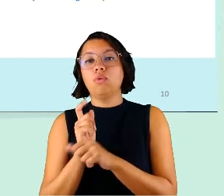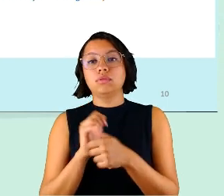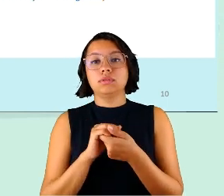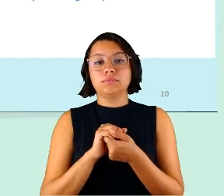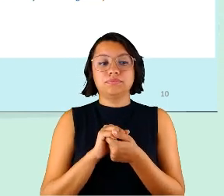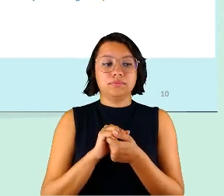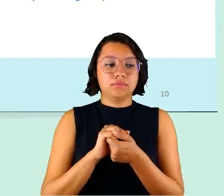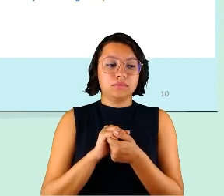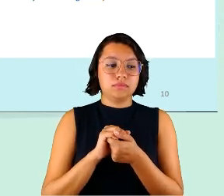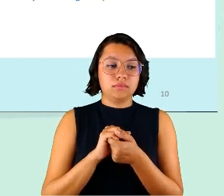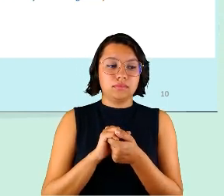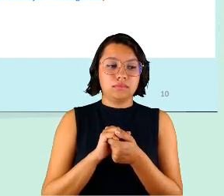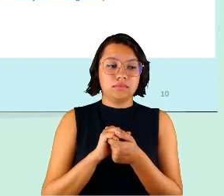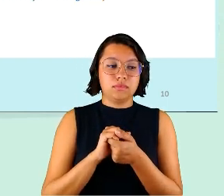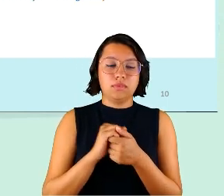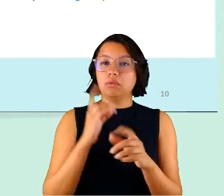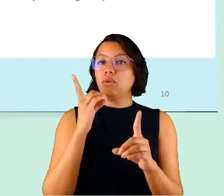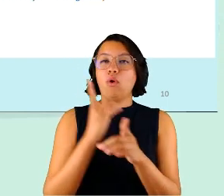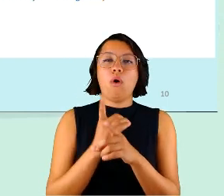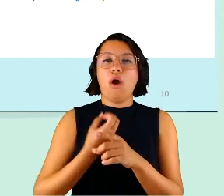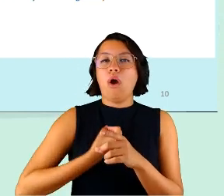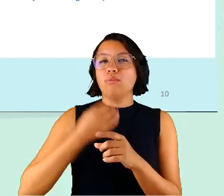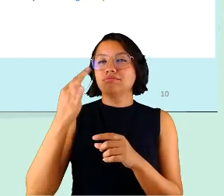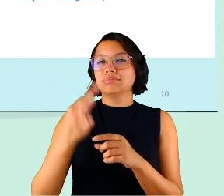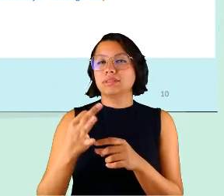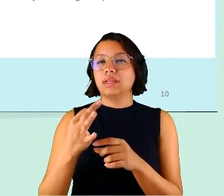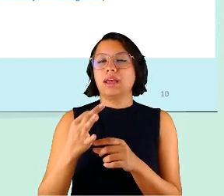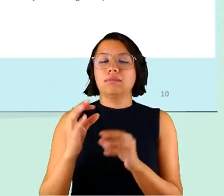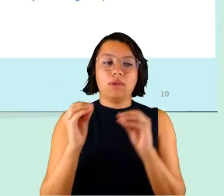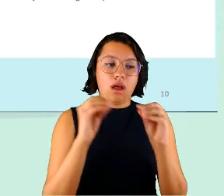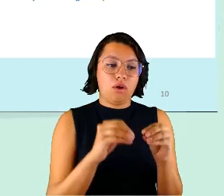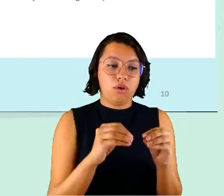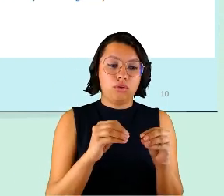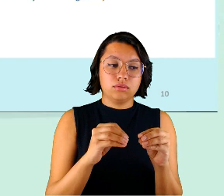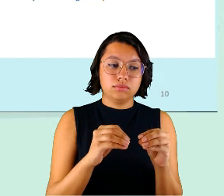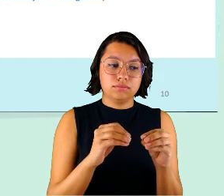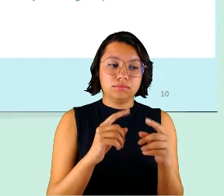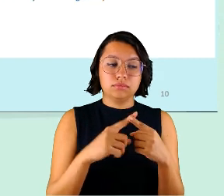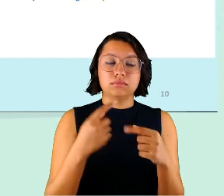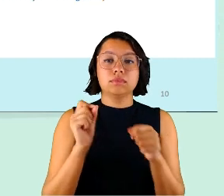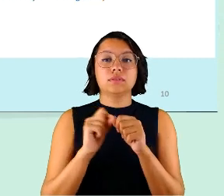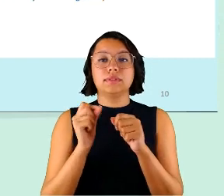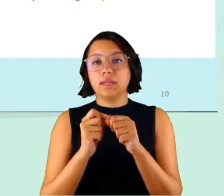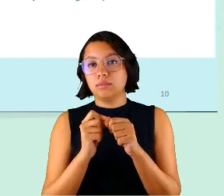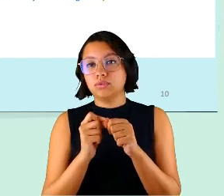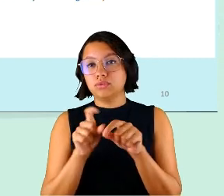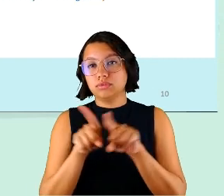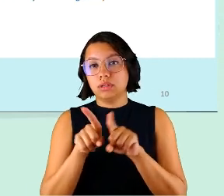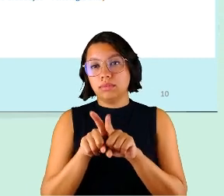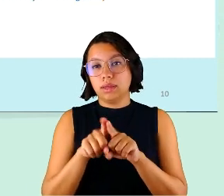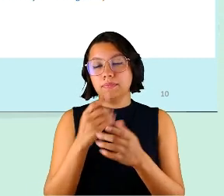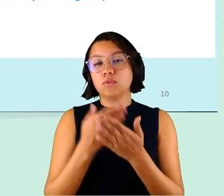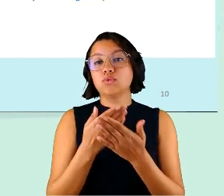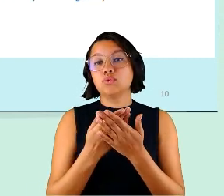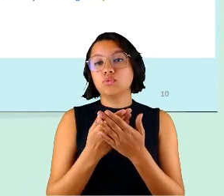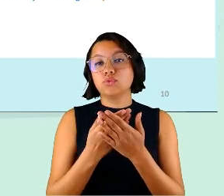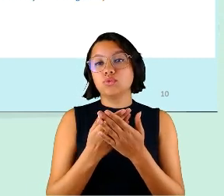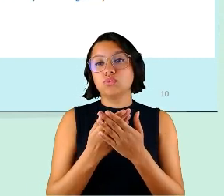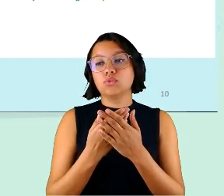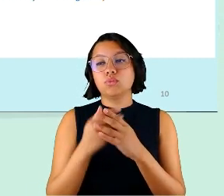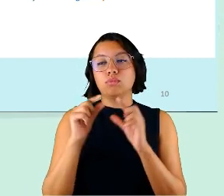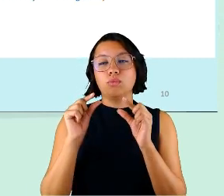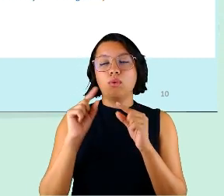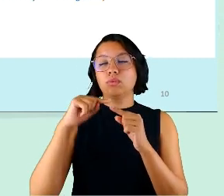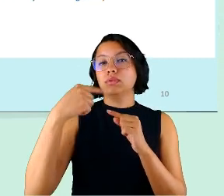eu não coloquei aqui porque eu não achei o número exato para colocar fizemos então também um estudo um